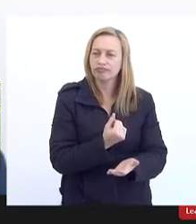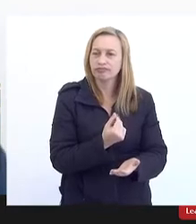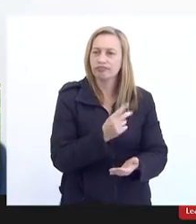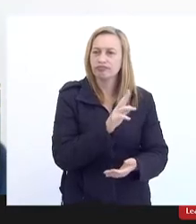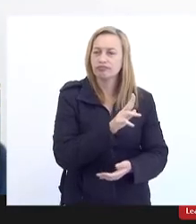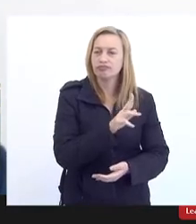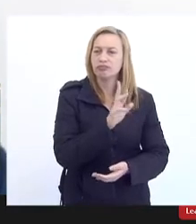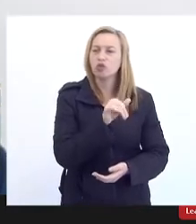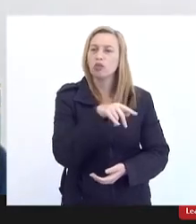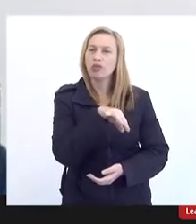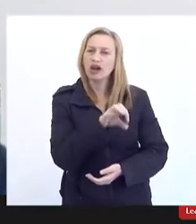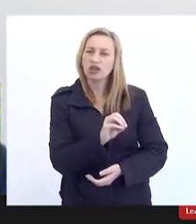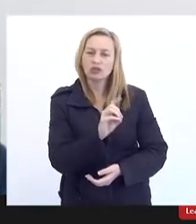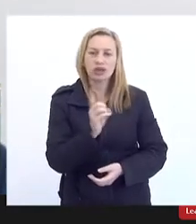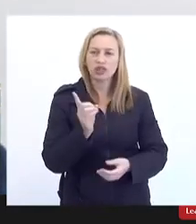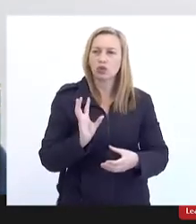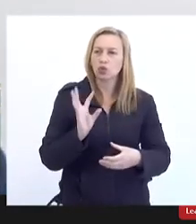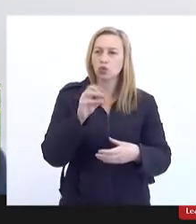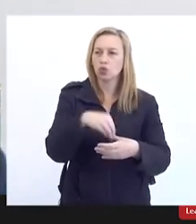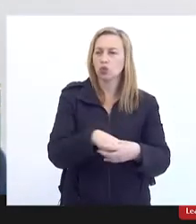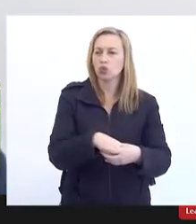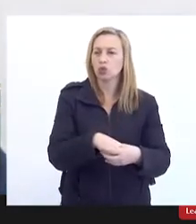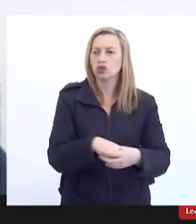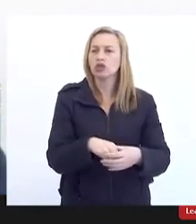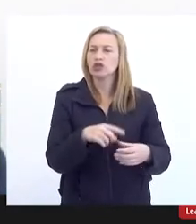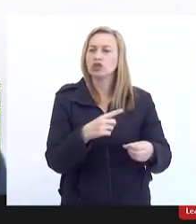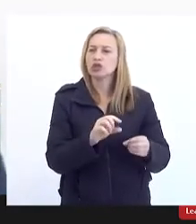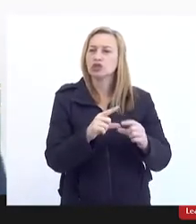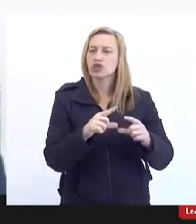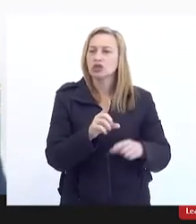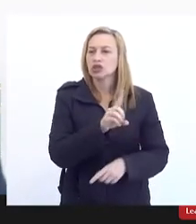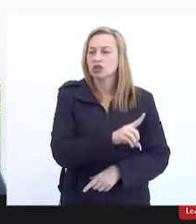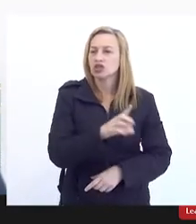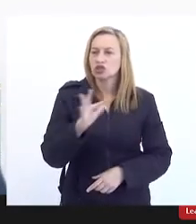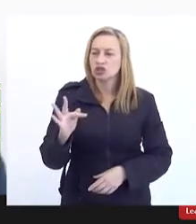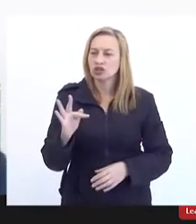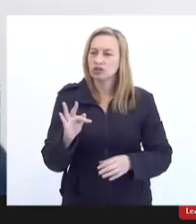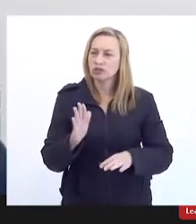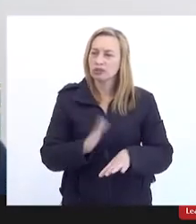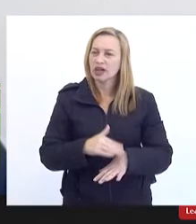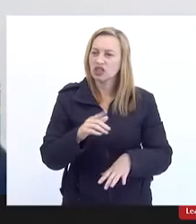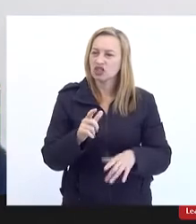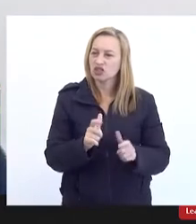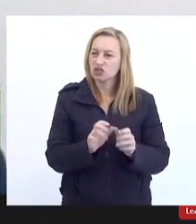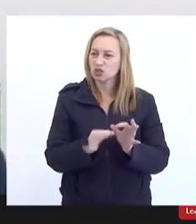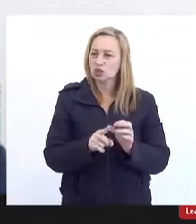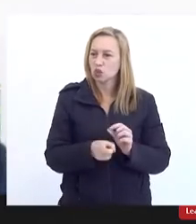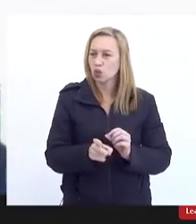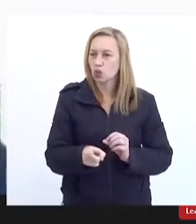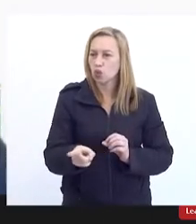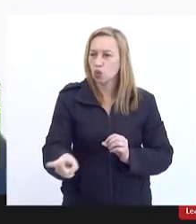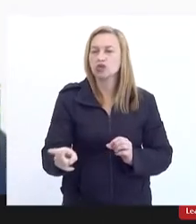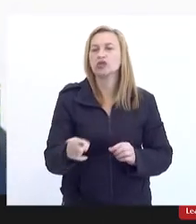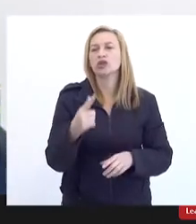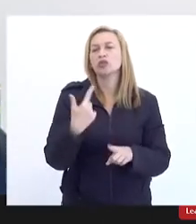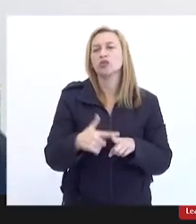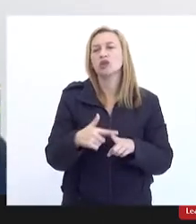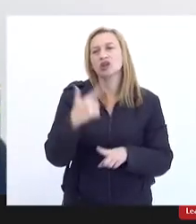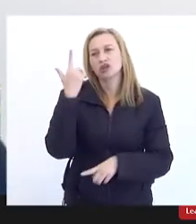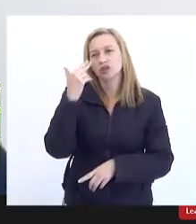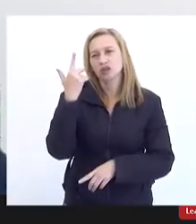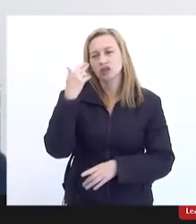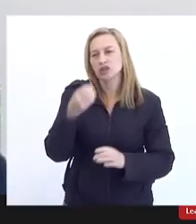município mas não incorpora os distritos mais distantes as comunidades menores porque naturalmente isso